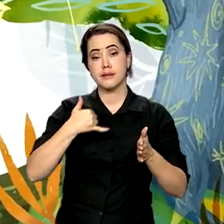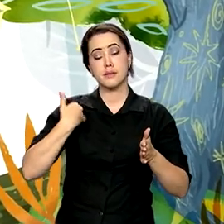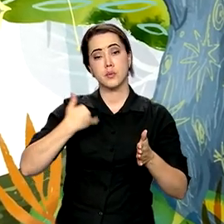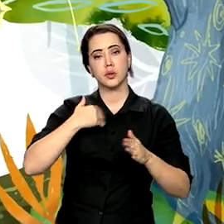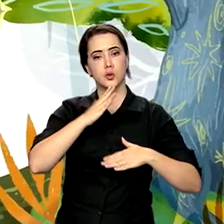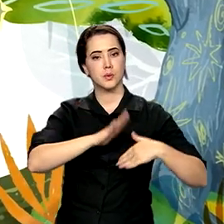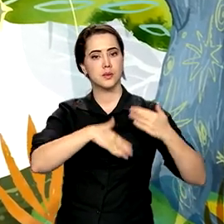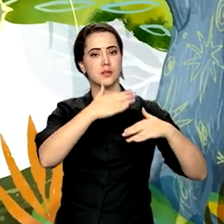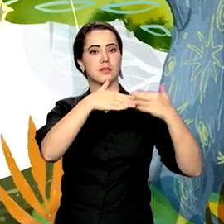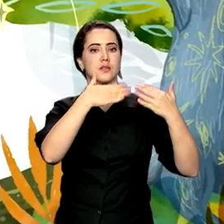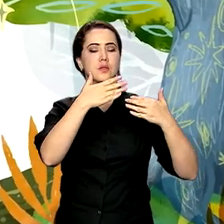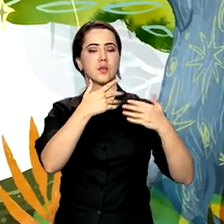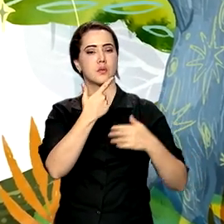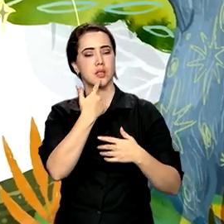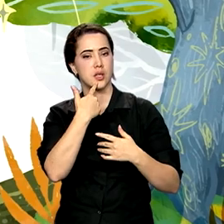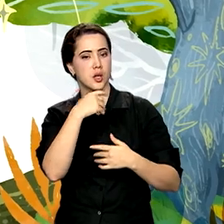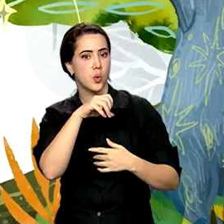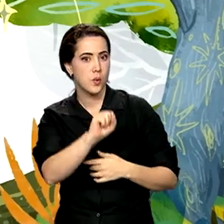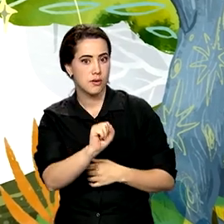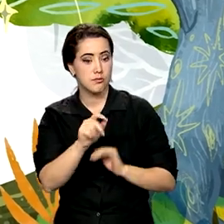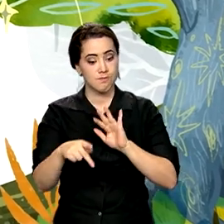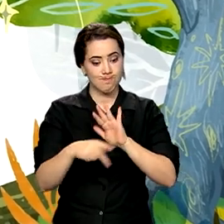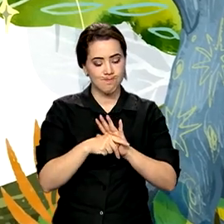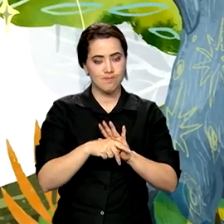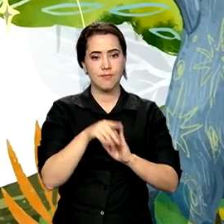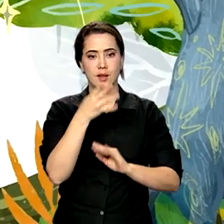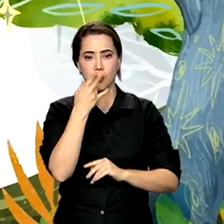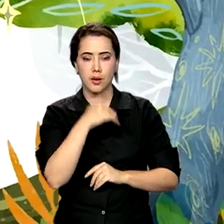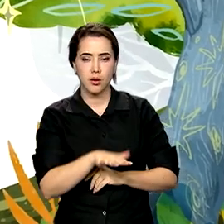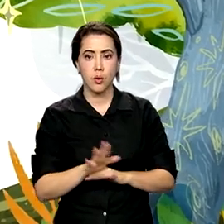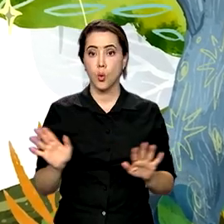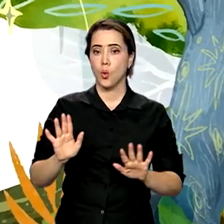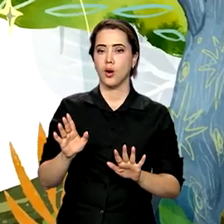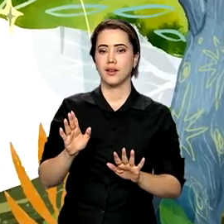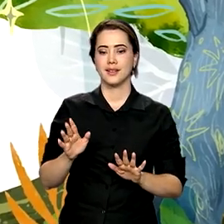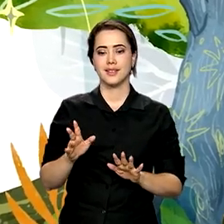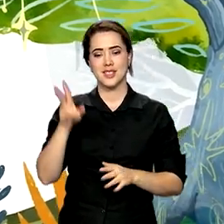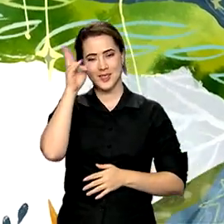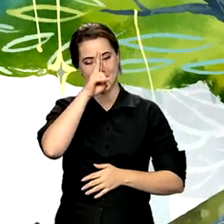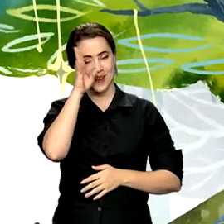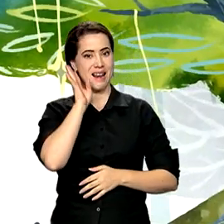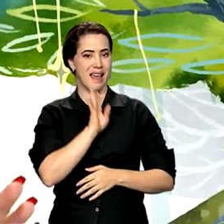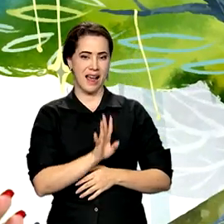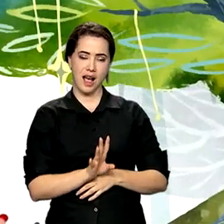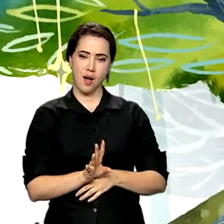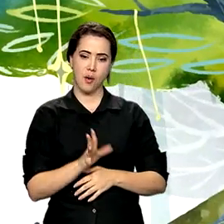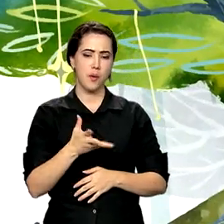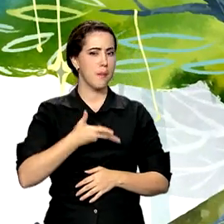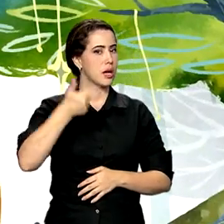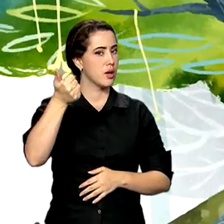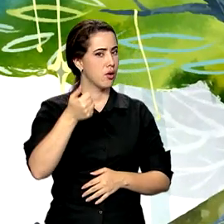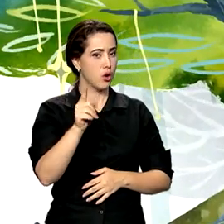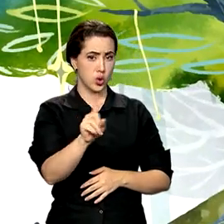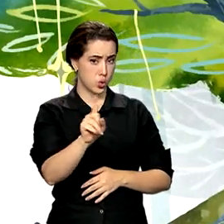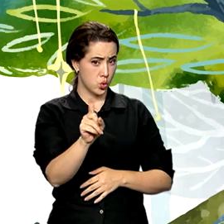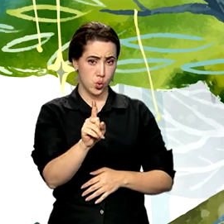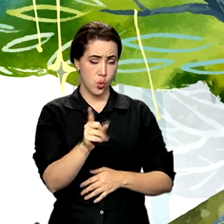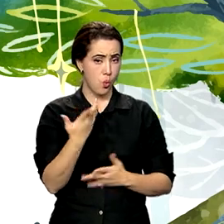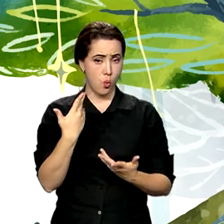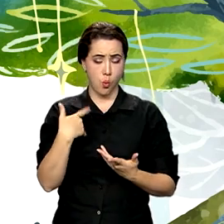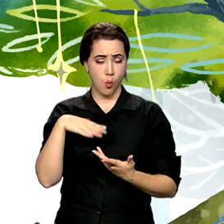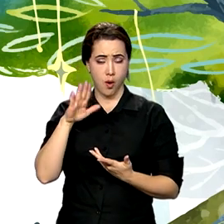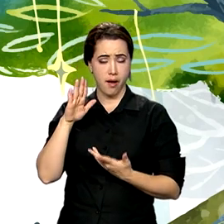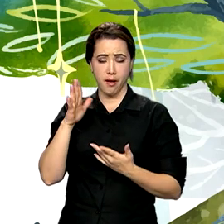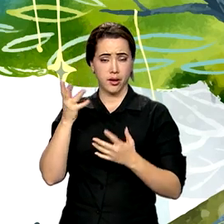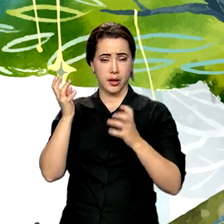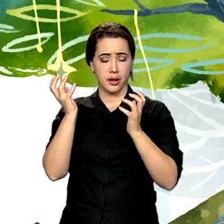desenvolvimento linguístico de uma criança. Opa, que história legal, né? E o melhor, não é ficção. O